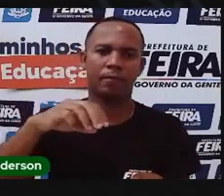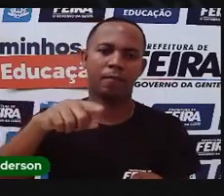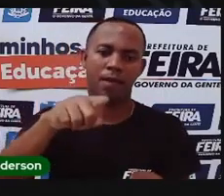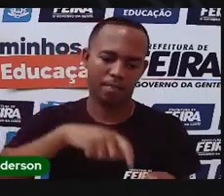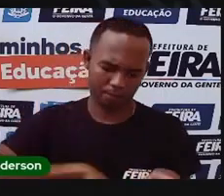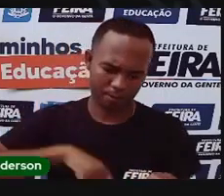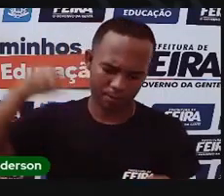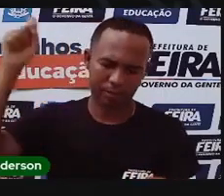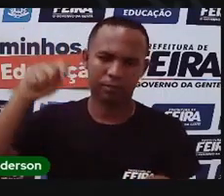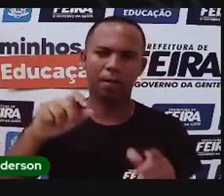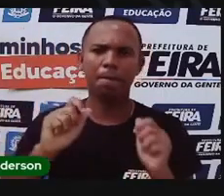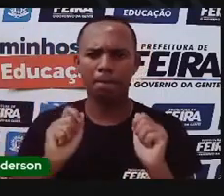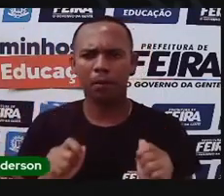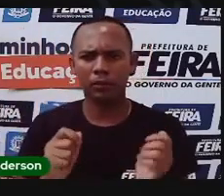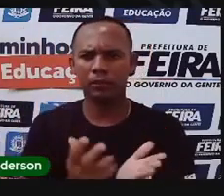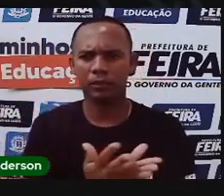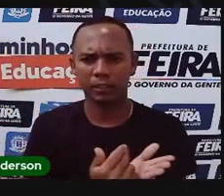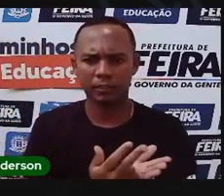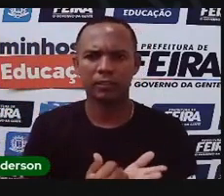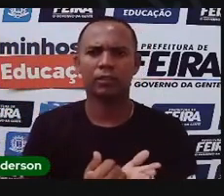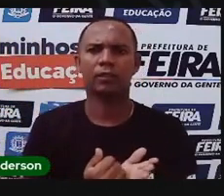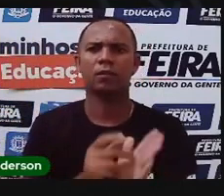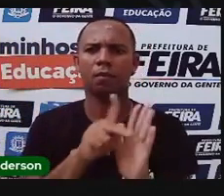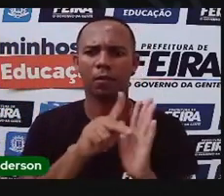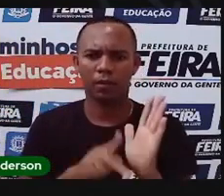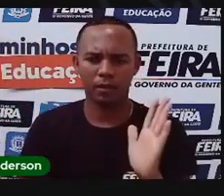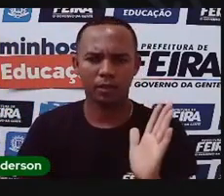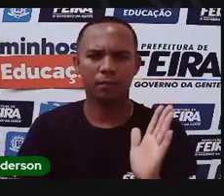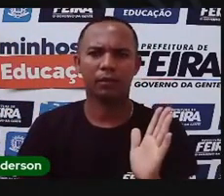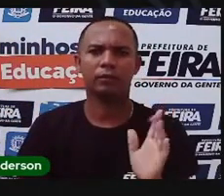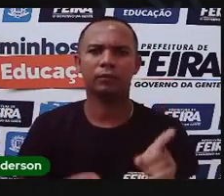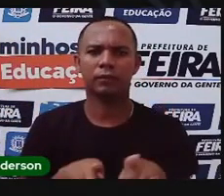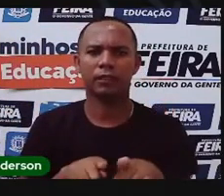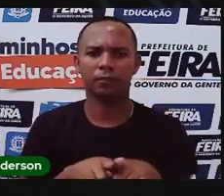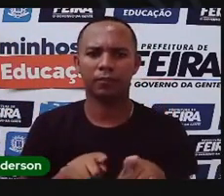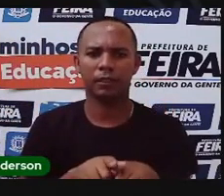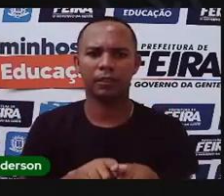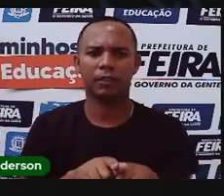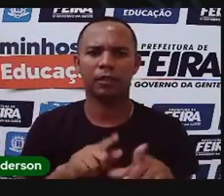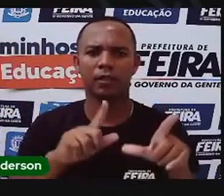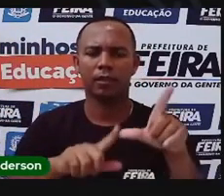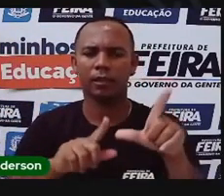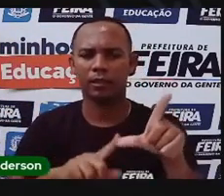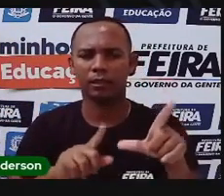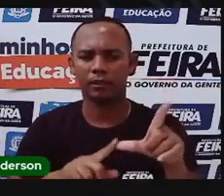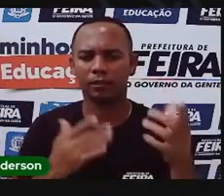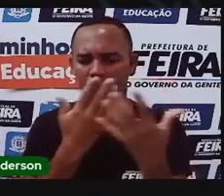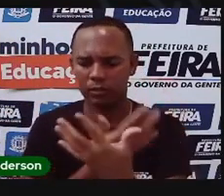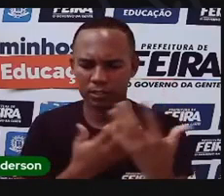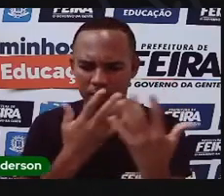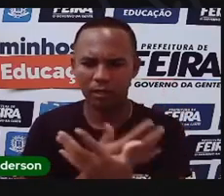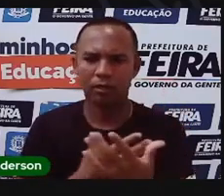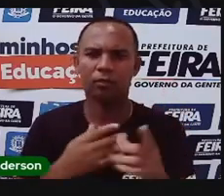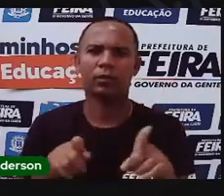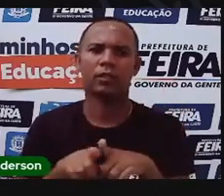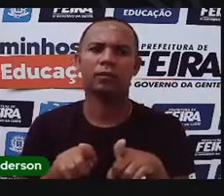em forma de desenho, poemas, textos, uma letra musical, pode ser em forma de cordel, que